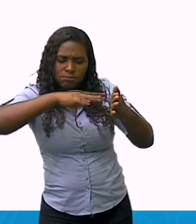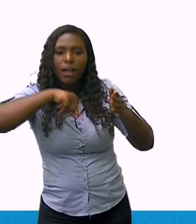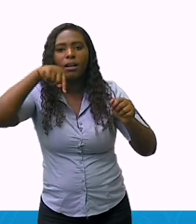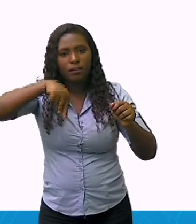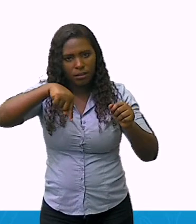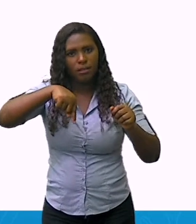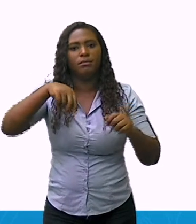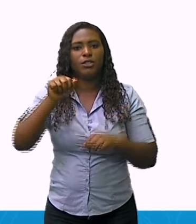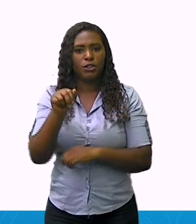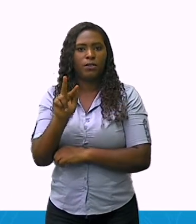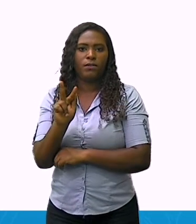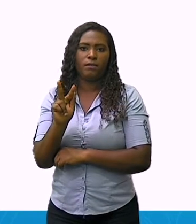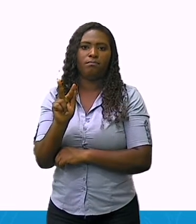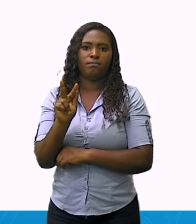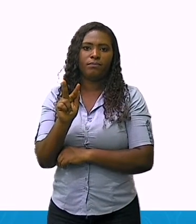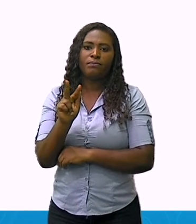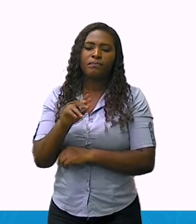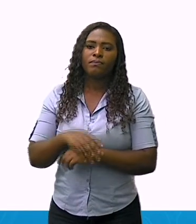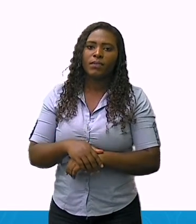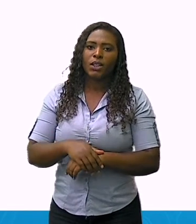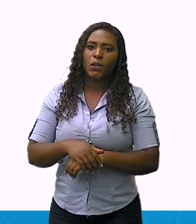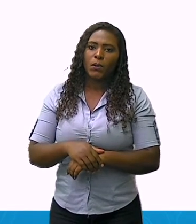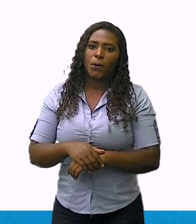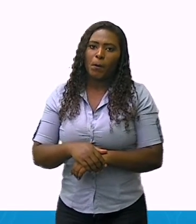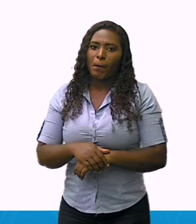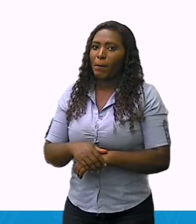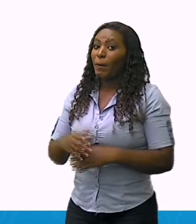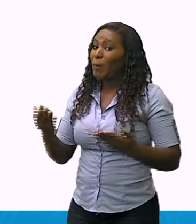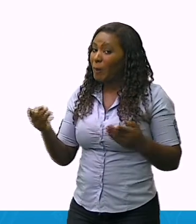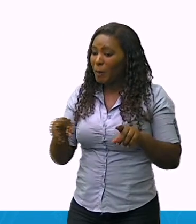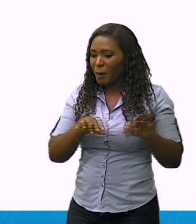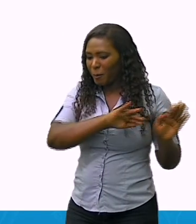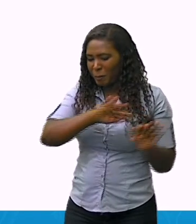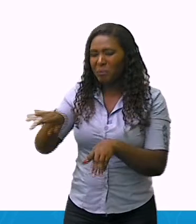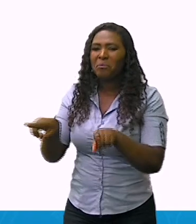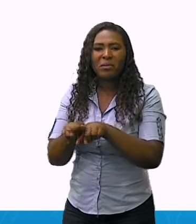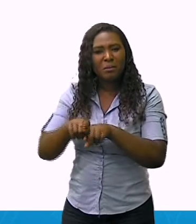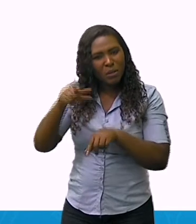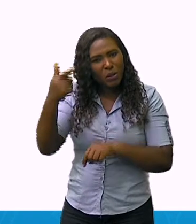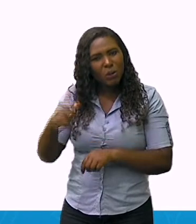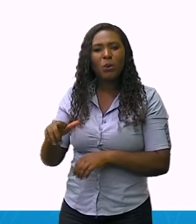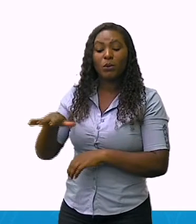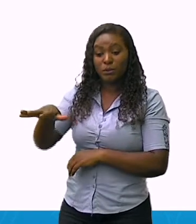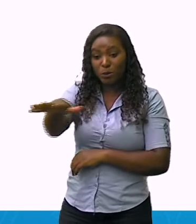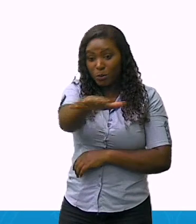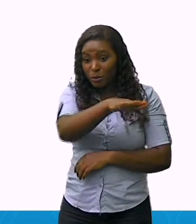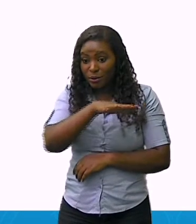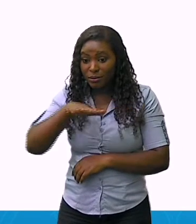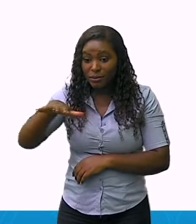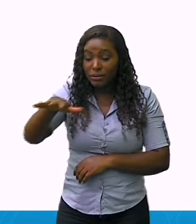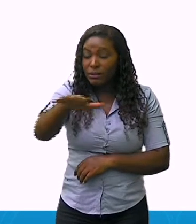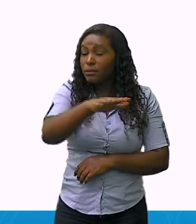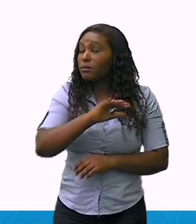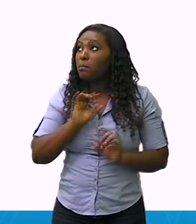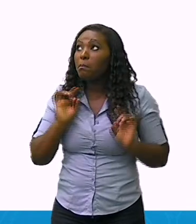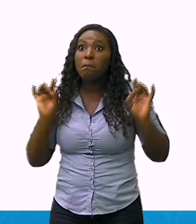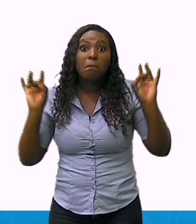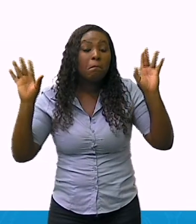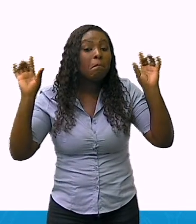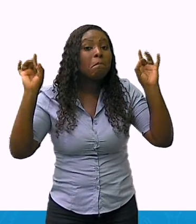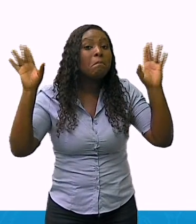Vamos para mais uma paisagem cultural? Agora eu vou apresentar um espaço muito especial.